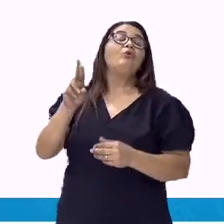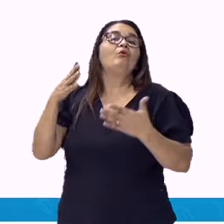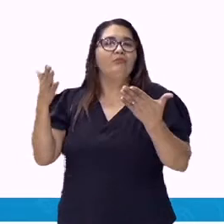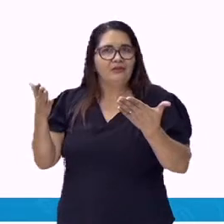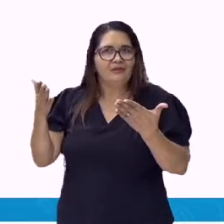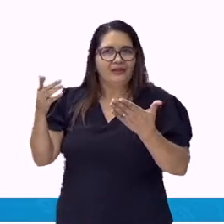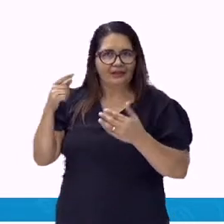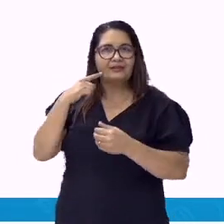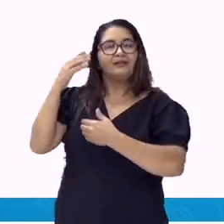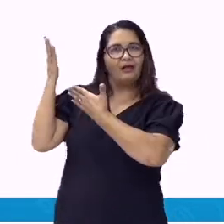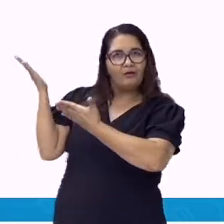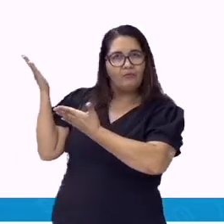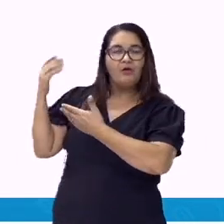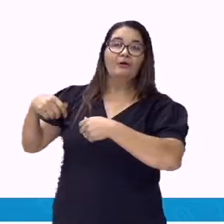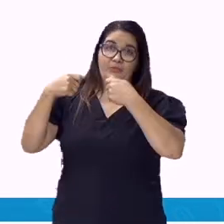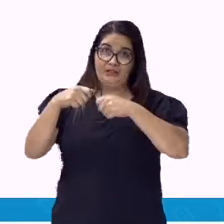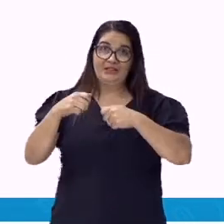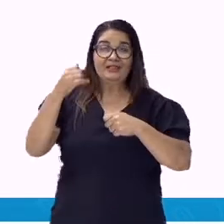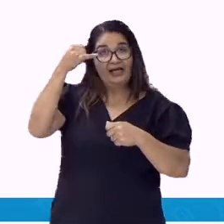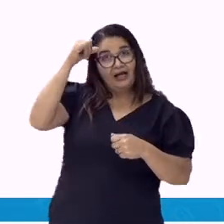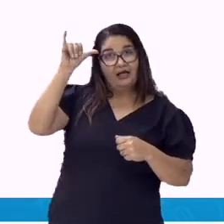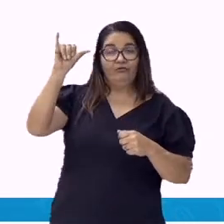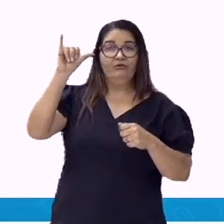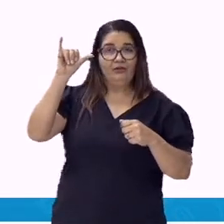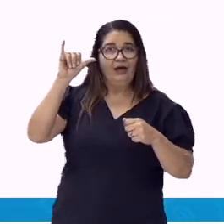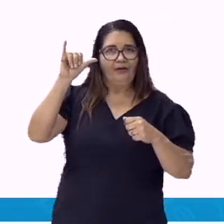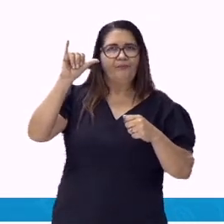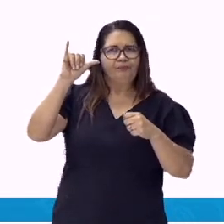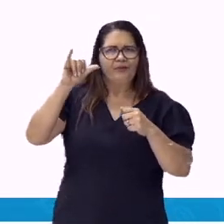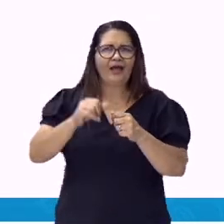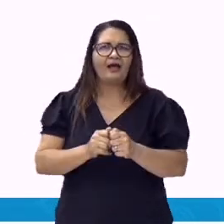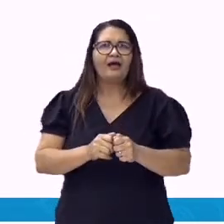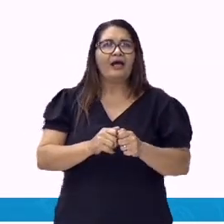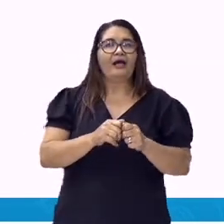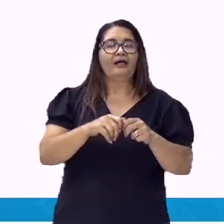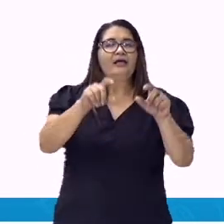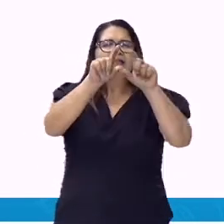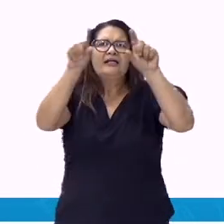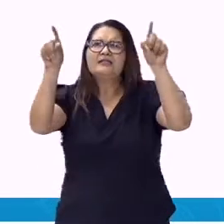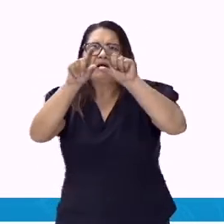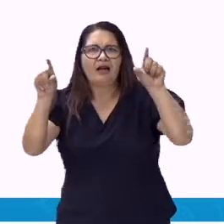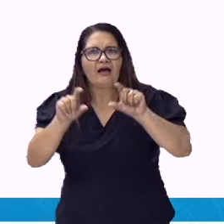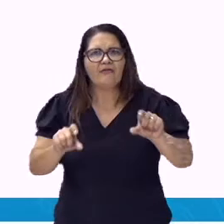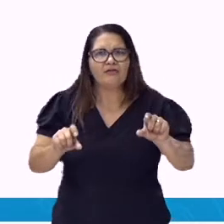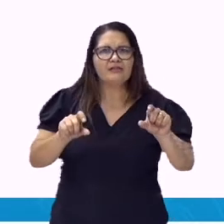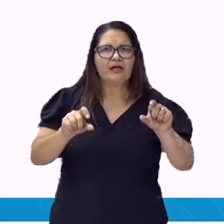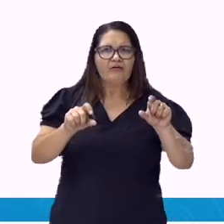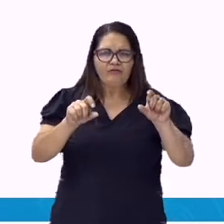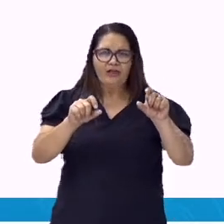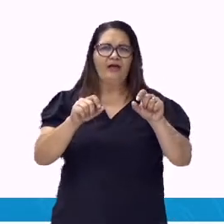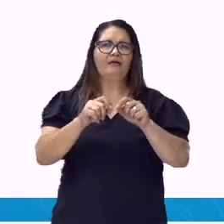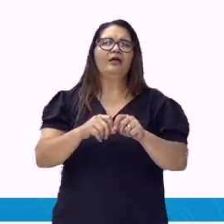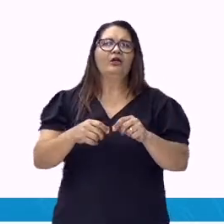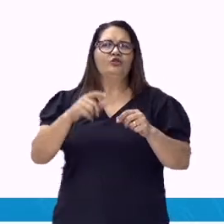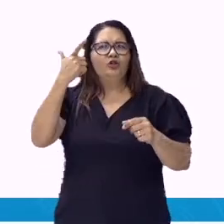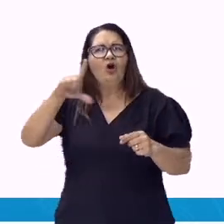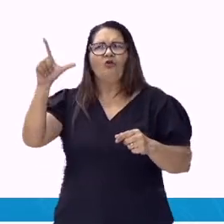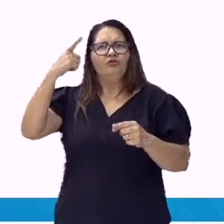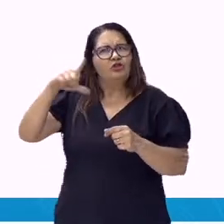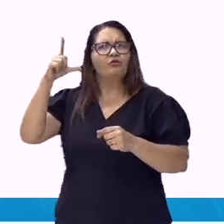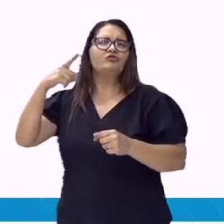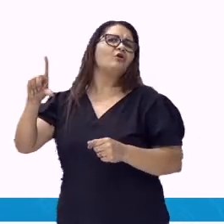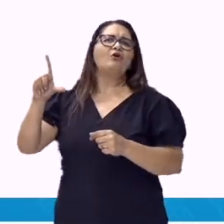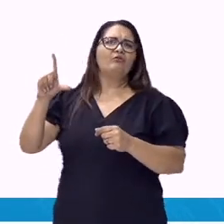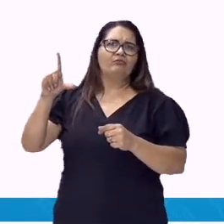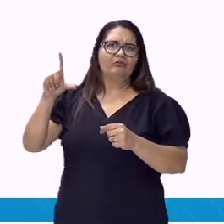repetições desnecessárias de palavras. Acompanhe agora outra informação. O pronome relativo que